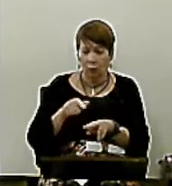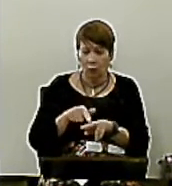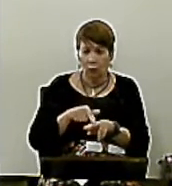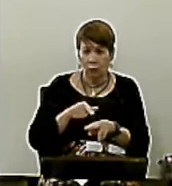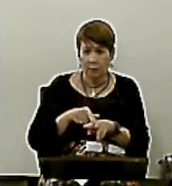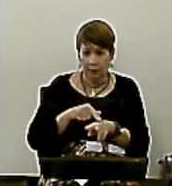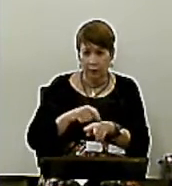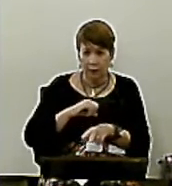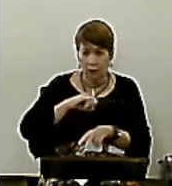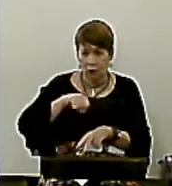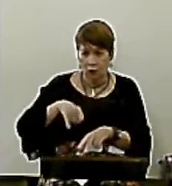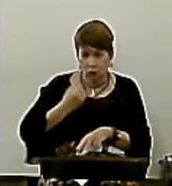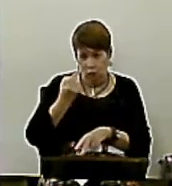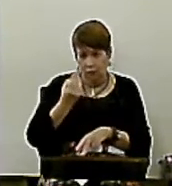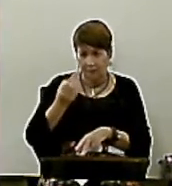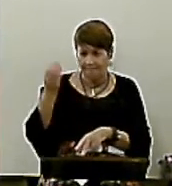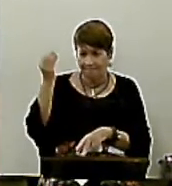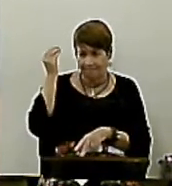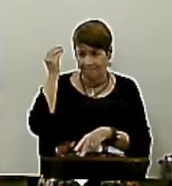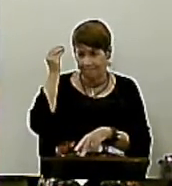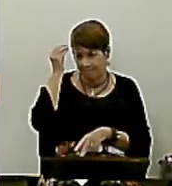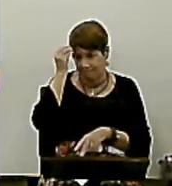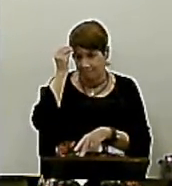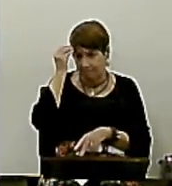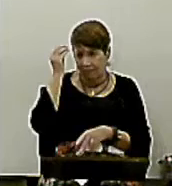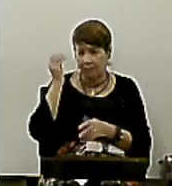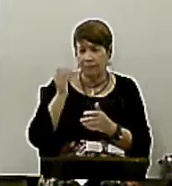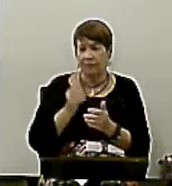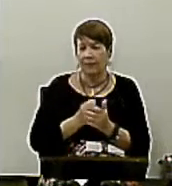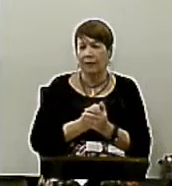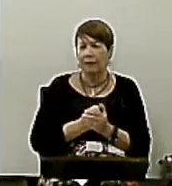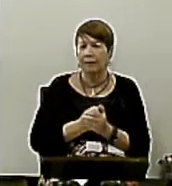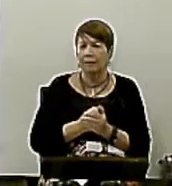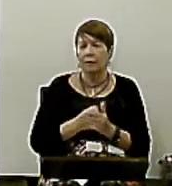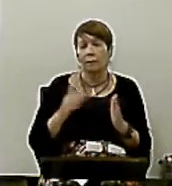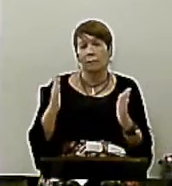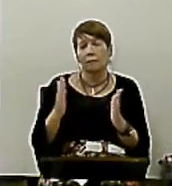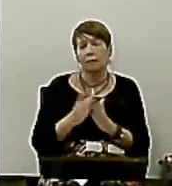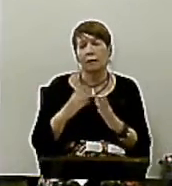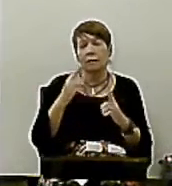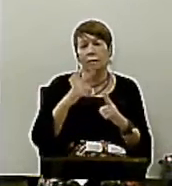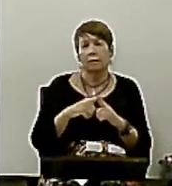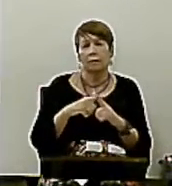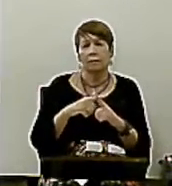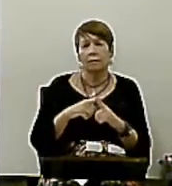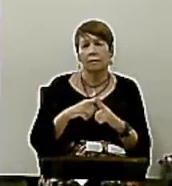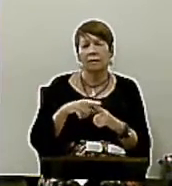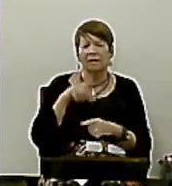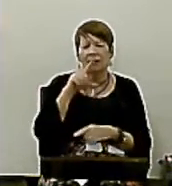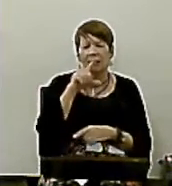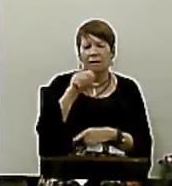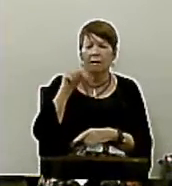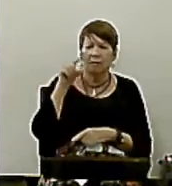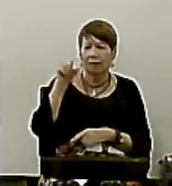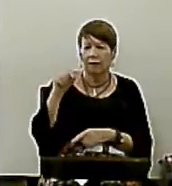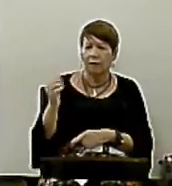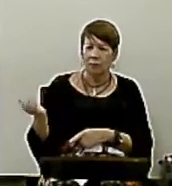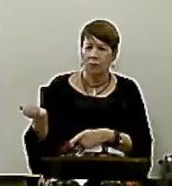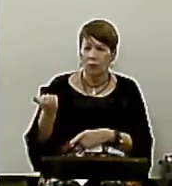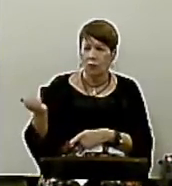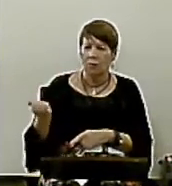Ele lavou os pés De quem o traiu E na igreja Às vezes Nós queremos escolher A quem servir